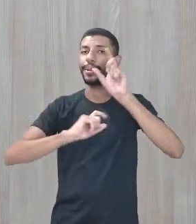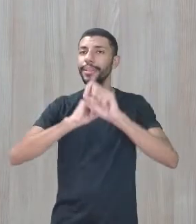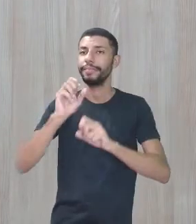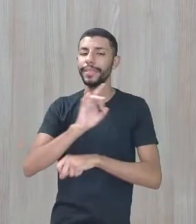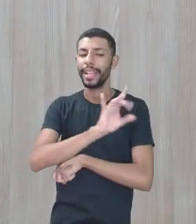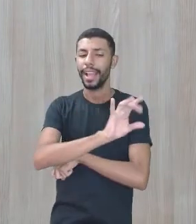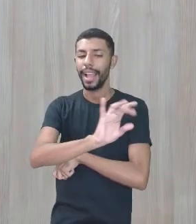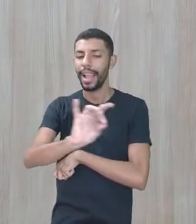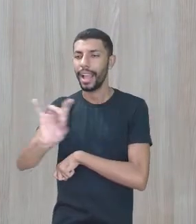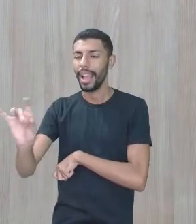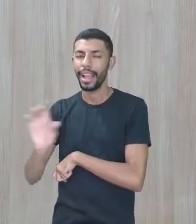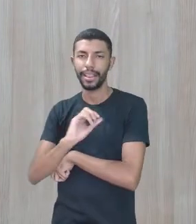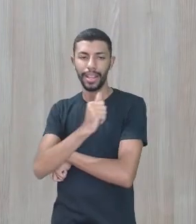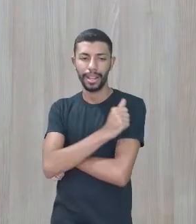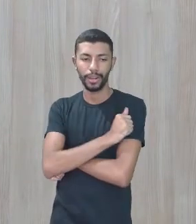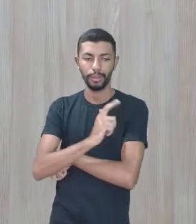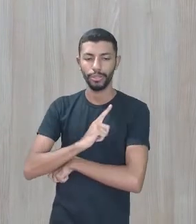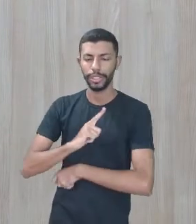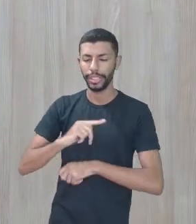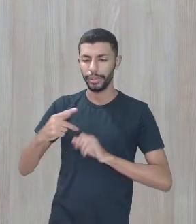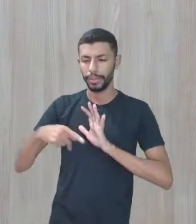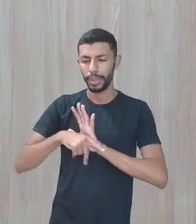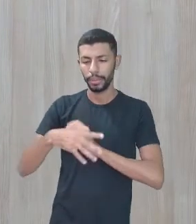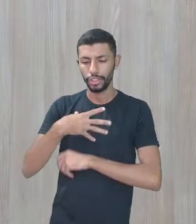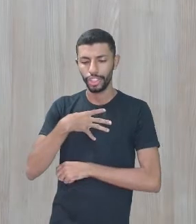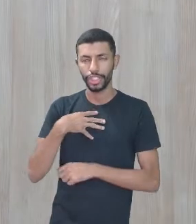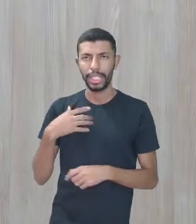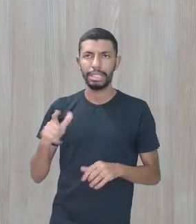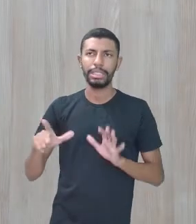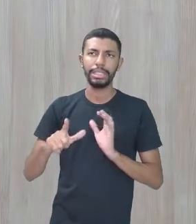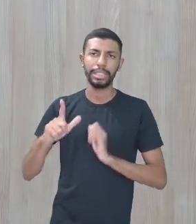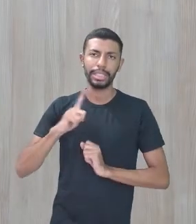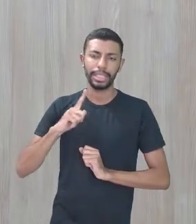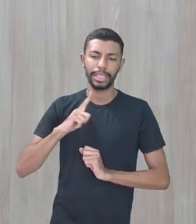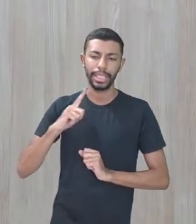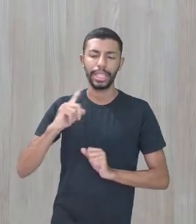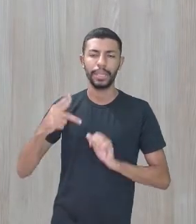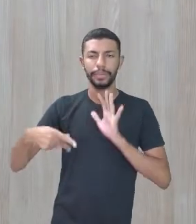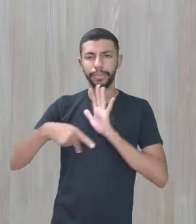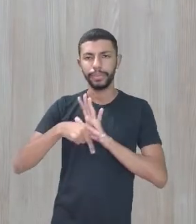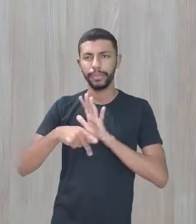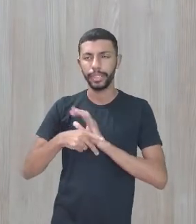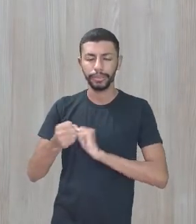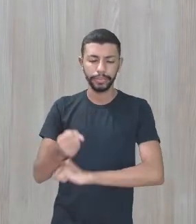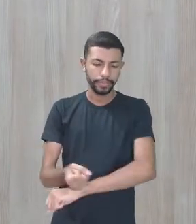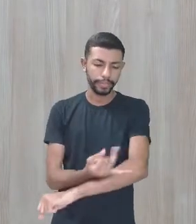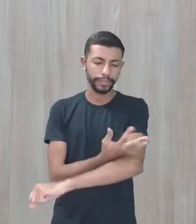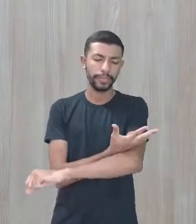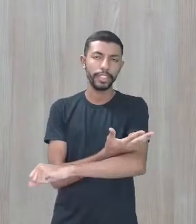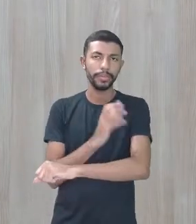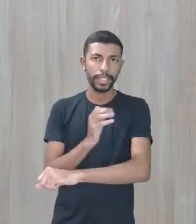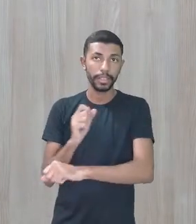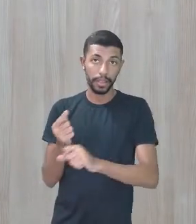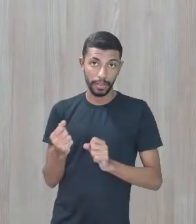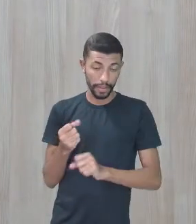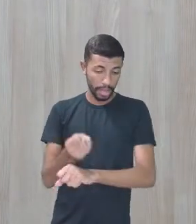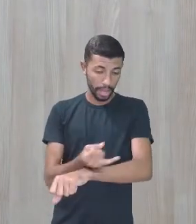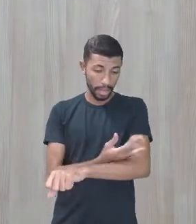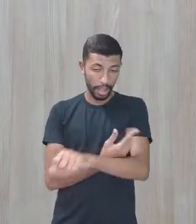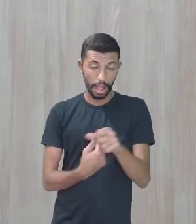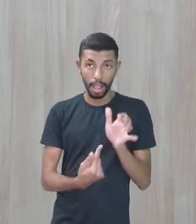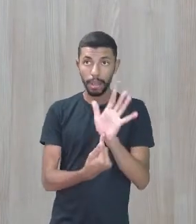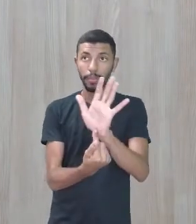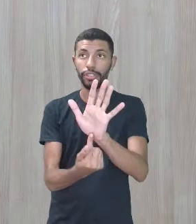estudante, ele realmente tem o seu jeito, ele tem seu sentimento, ele vai trazer suas emoções, mas todos são